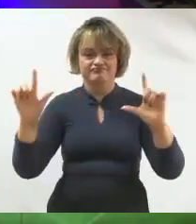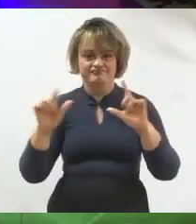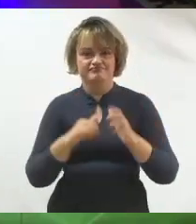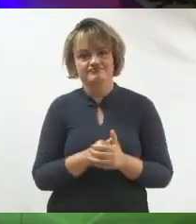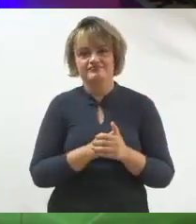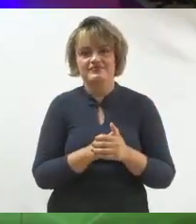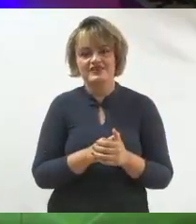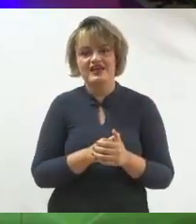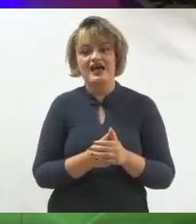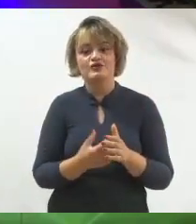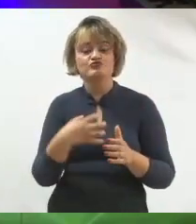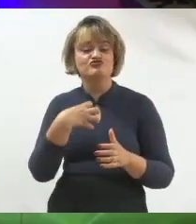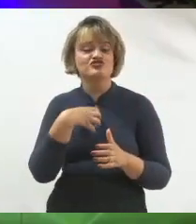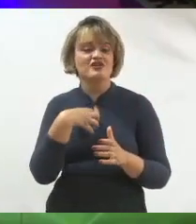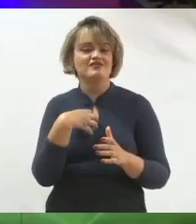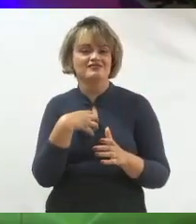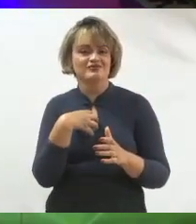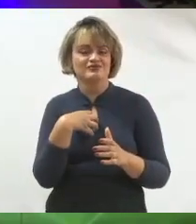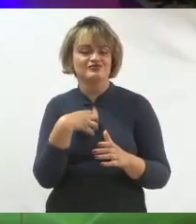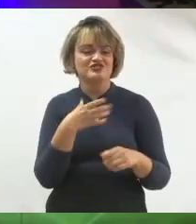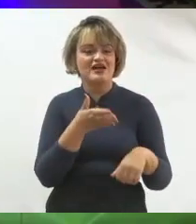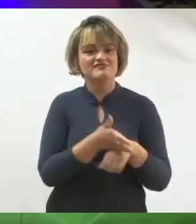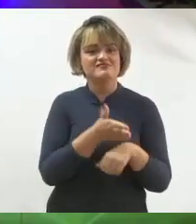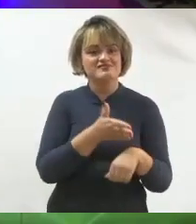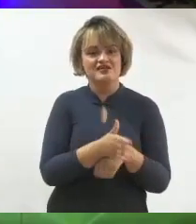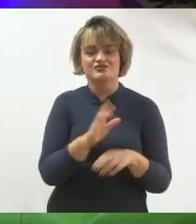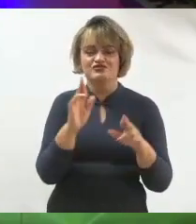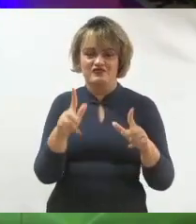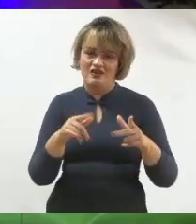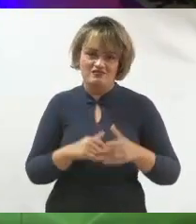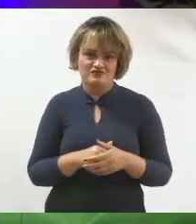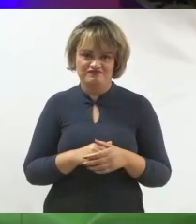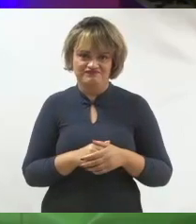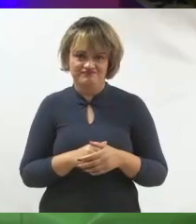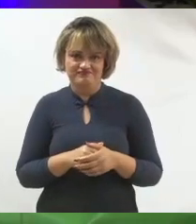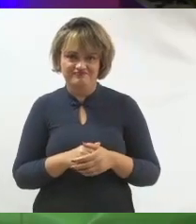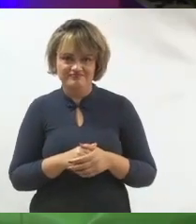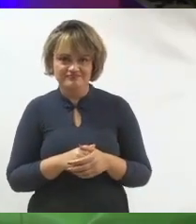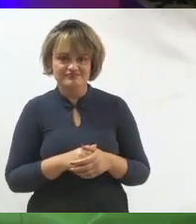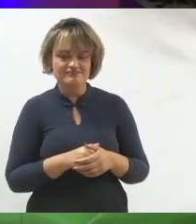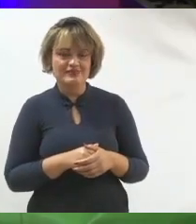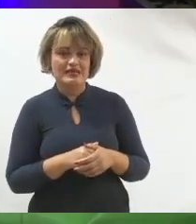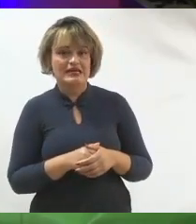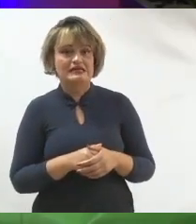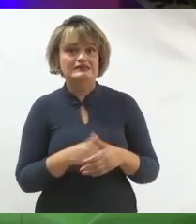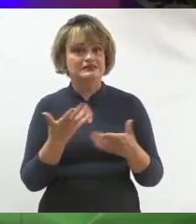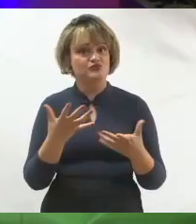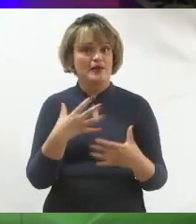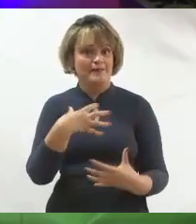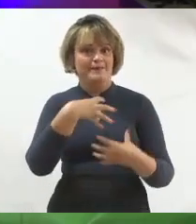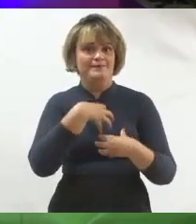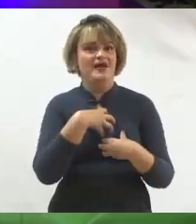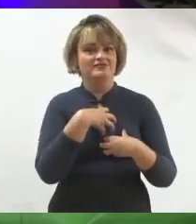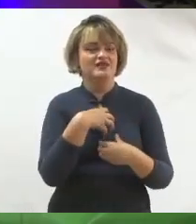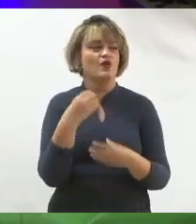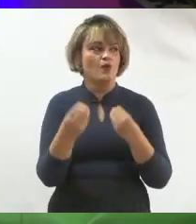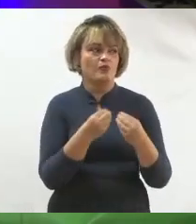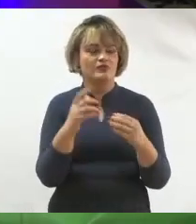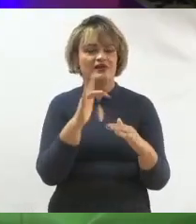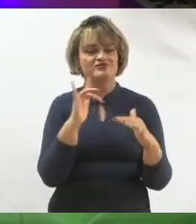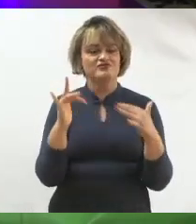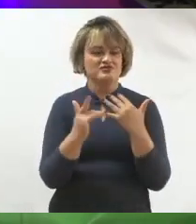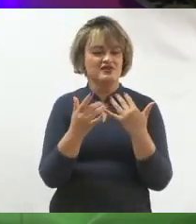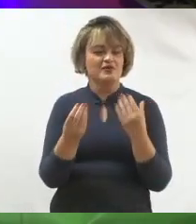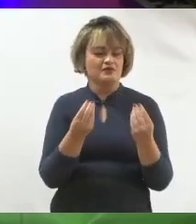mudou o tipo de conteúdo e o consumo de conteúdo. E eu vou explicar para vocês o que isso impacta no uso da rede social.